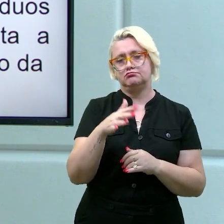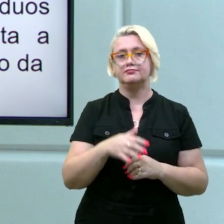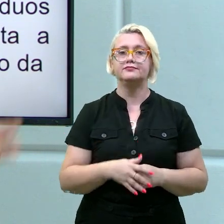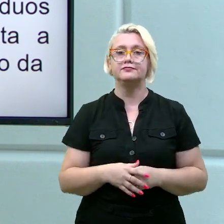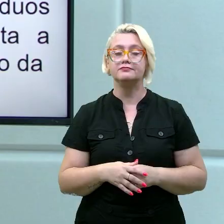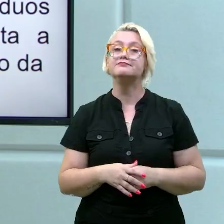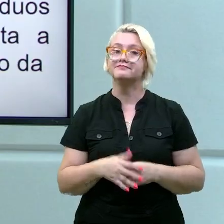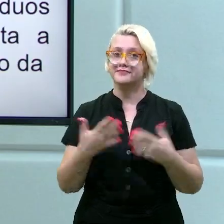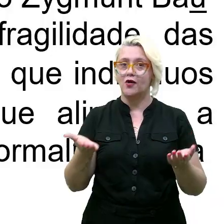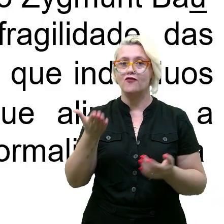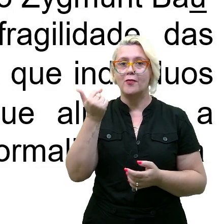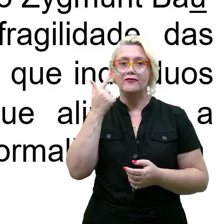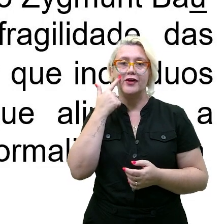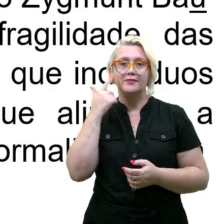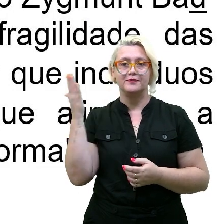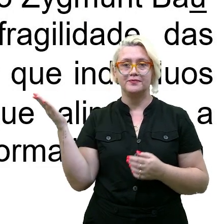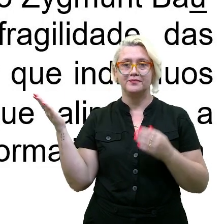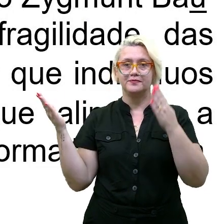É isso. Vamos lá.